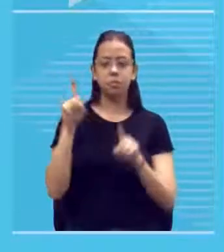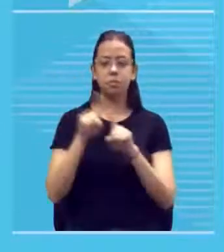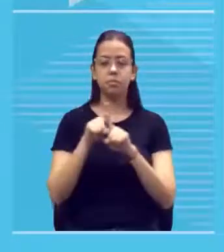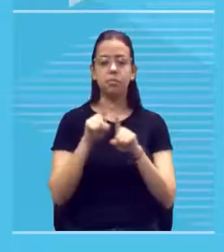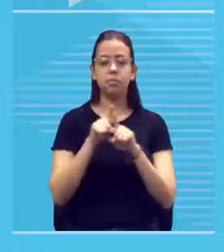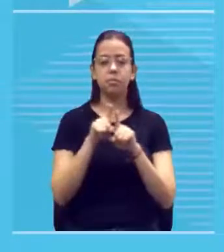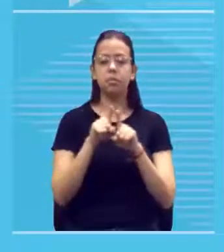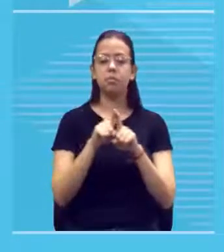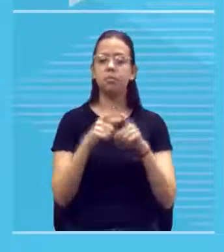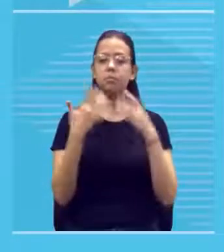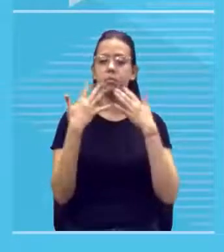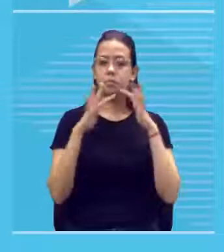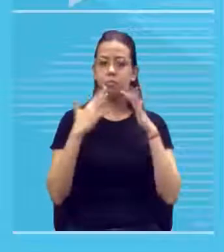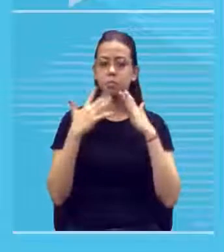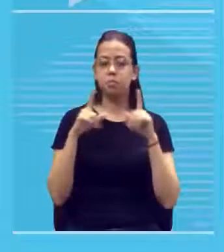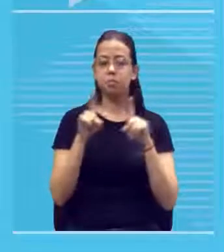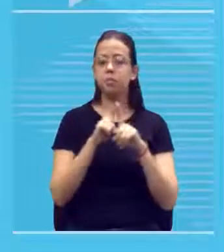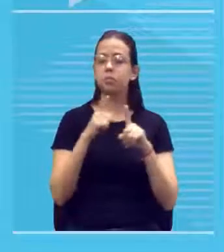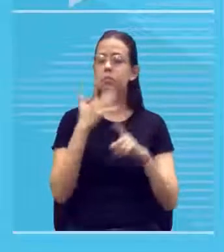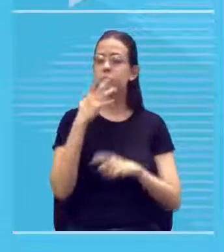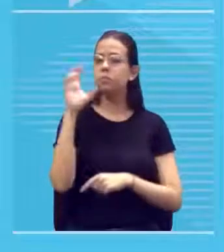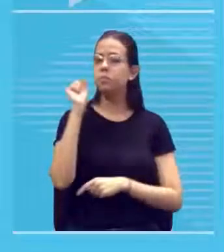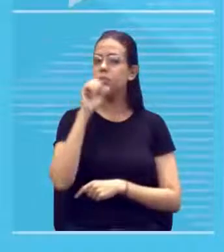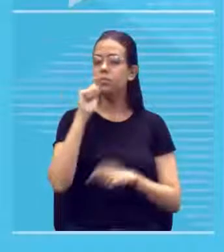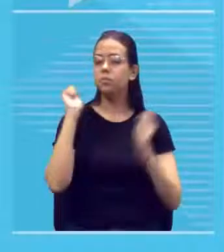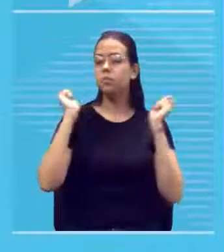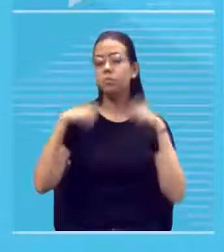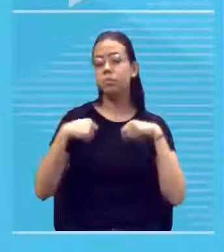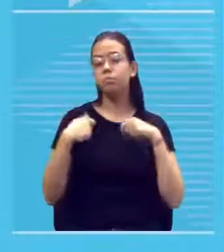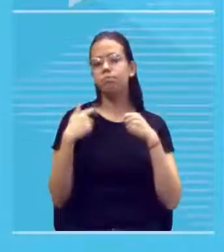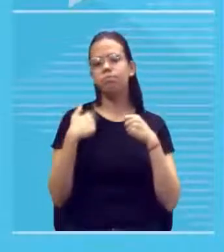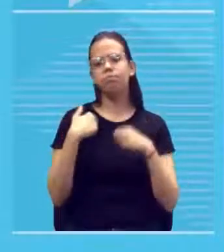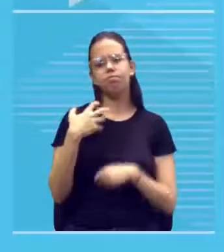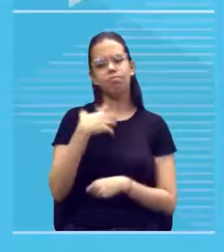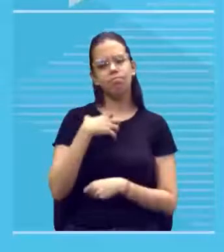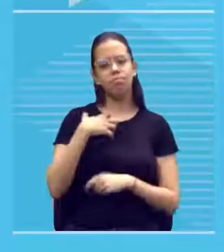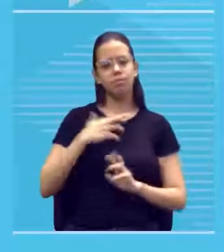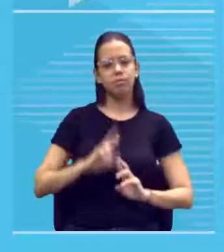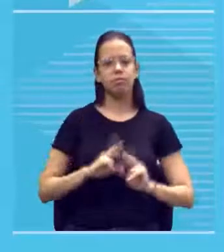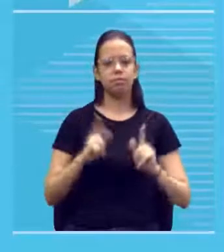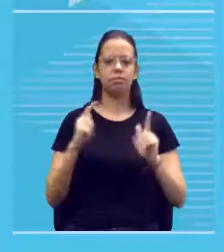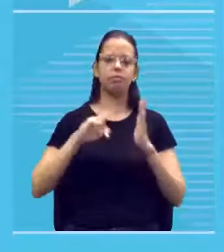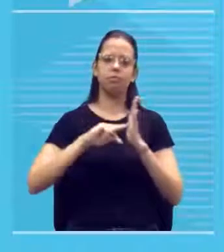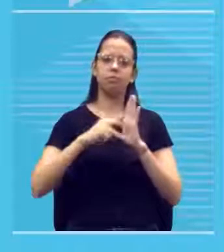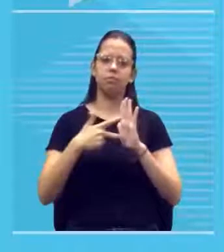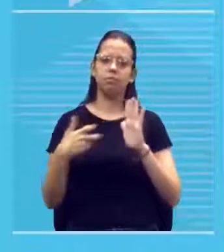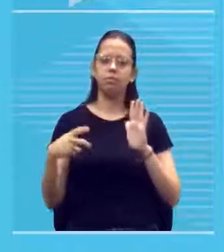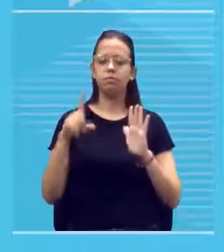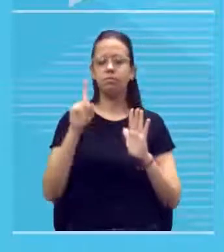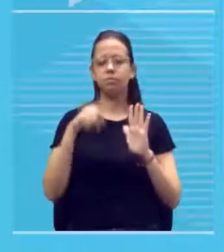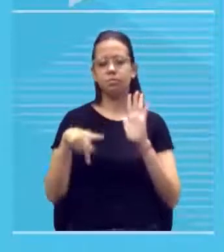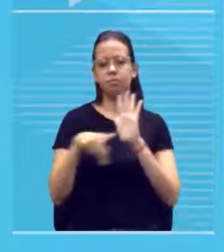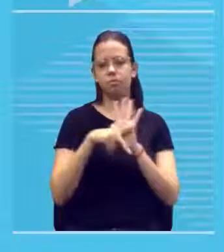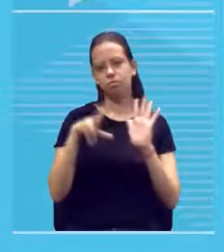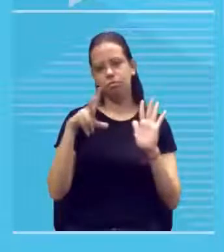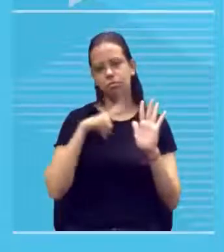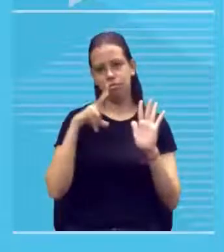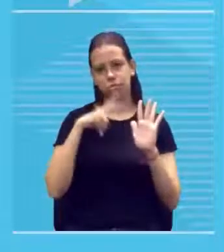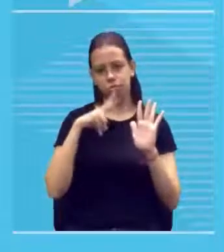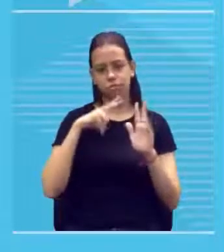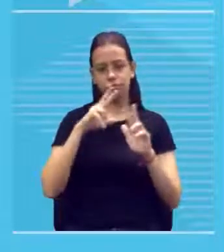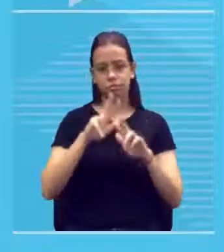laranja ela possa soar para mim diferente a interpretação seja toda muito pessoal por causa disso